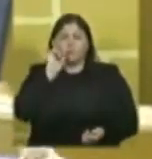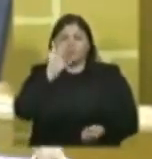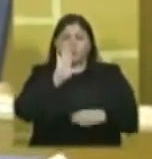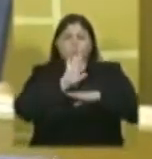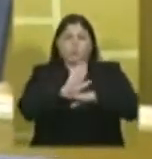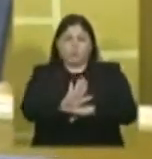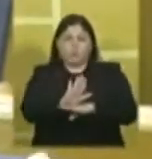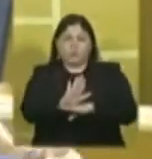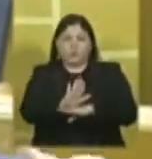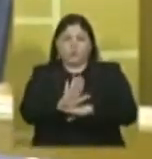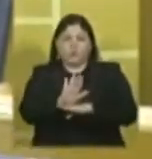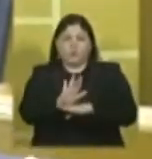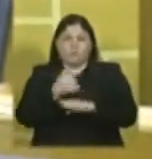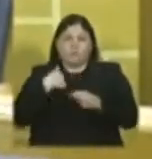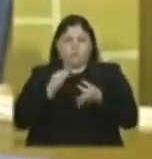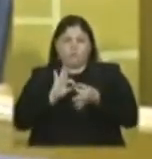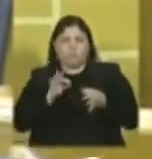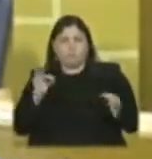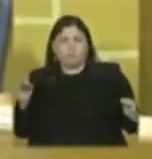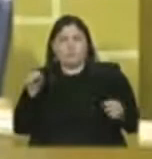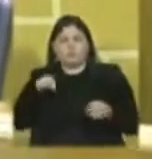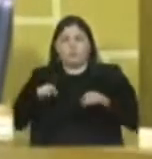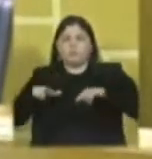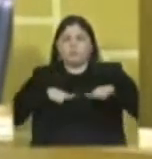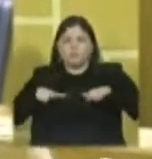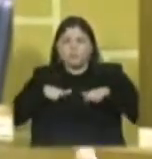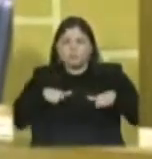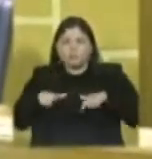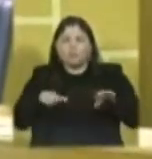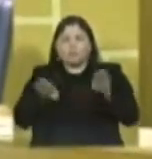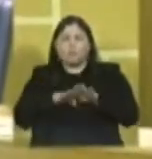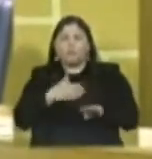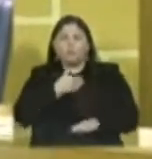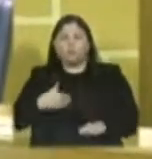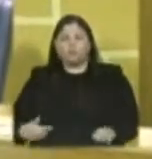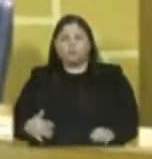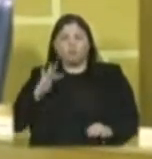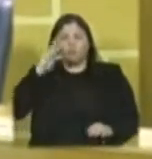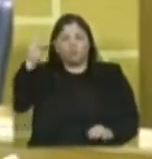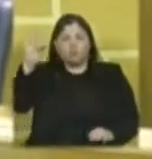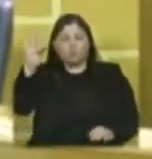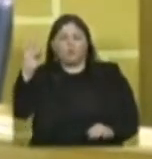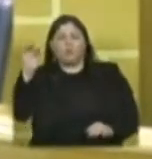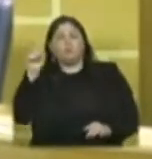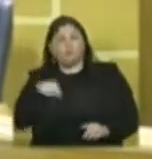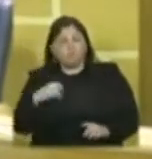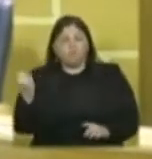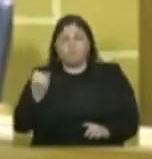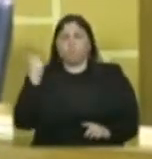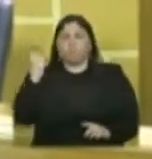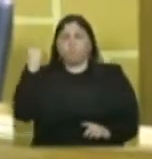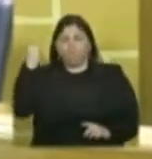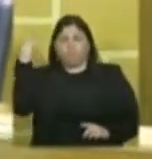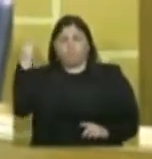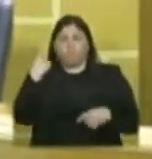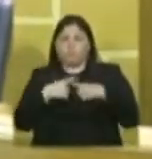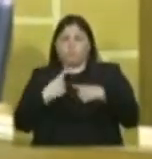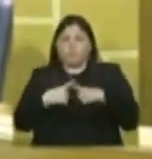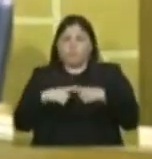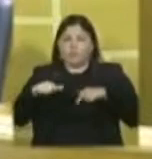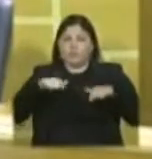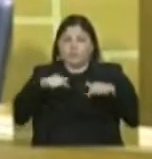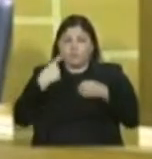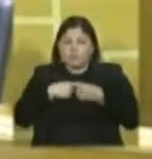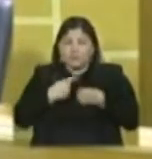contribuir, vamos estender esse trabalho junto ao governo federal, o trabalho, que isso é fundamental, porque o município